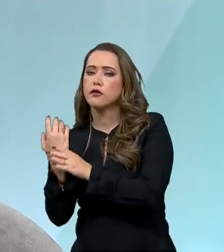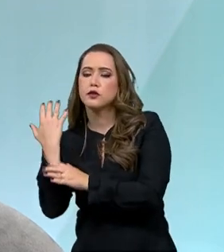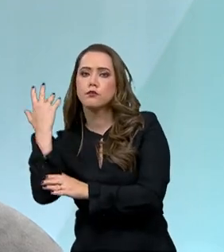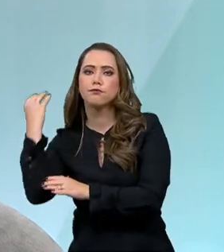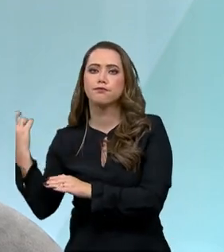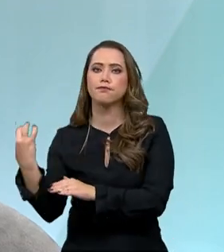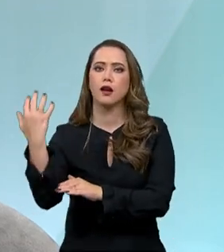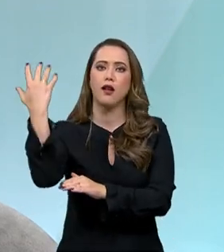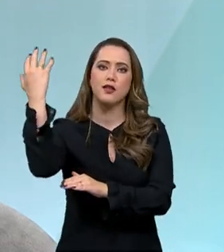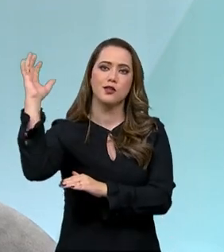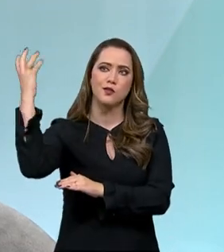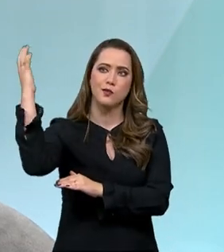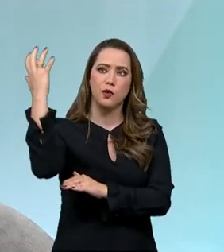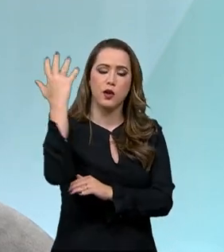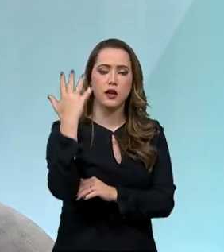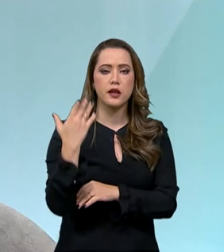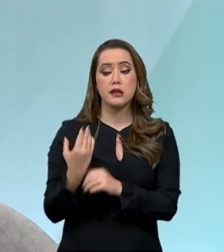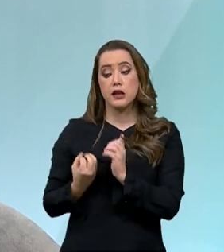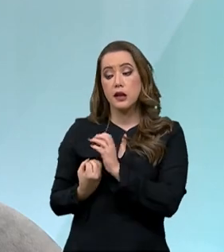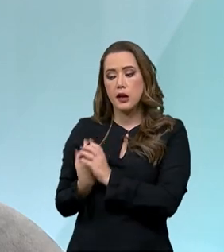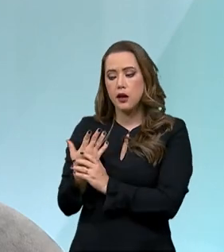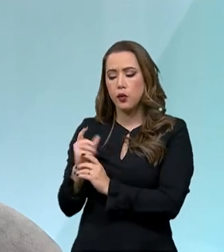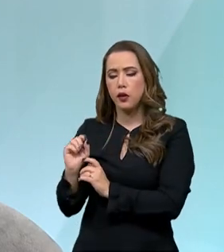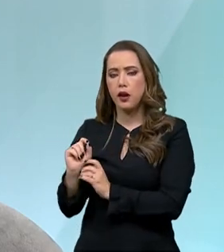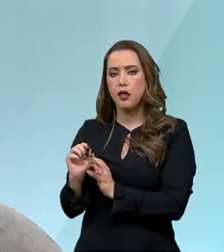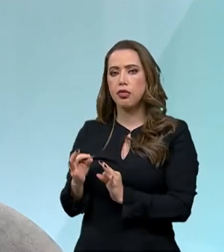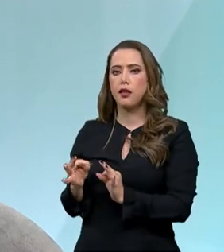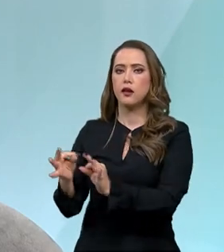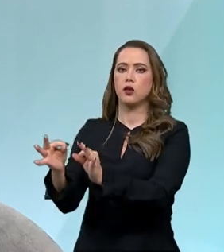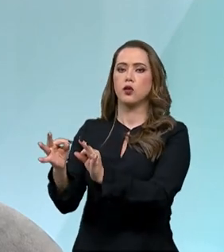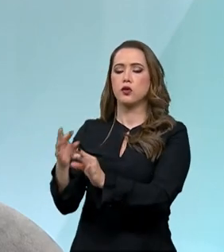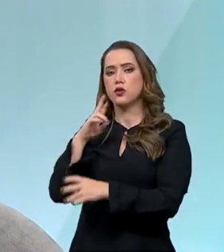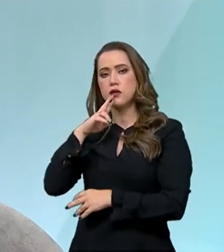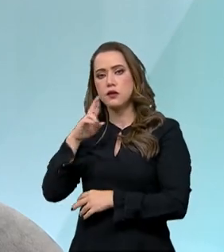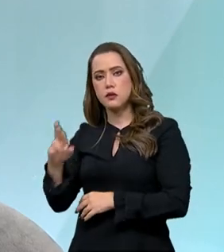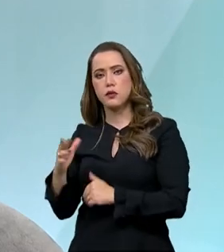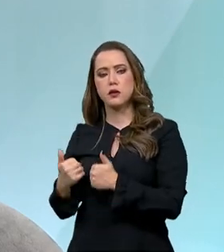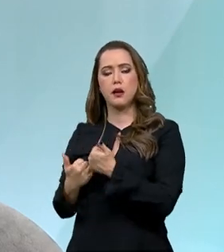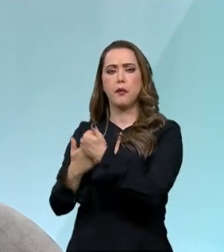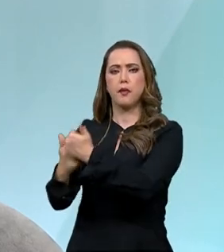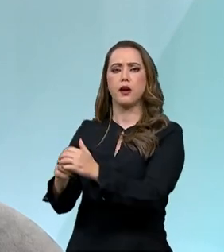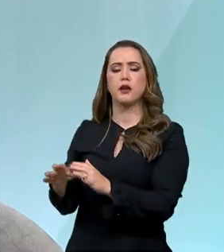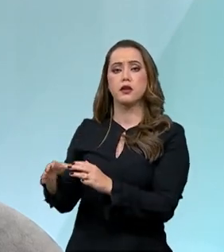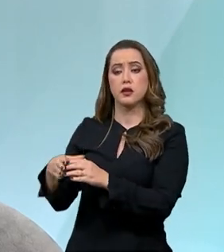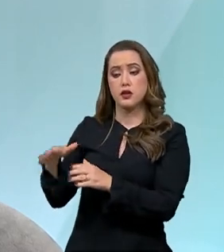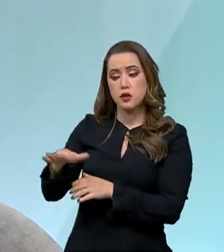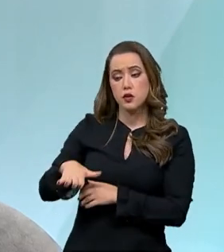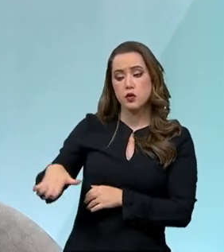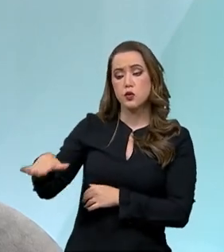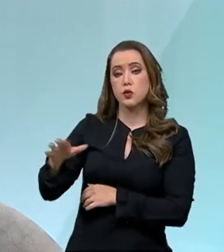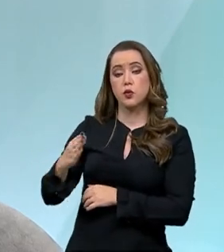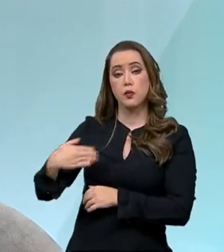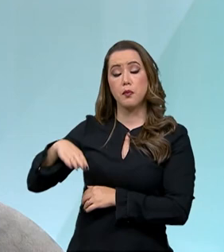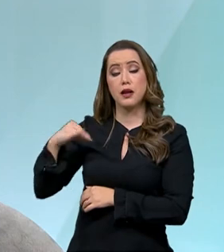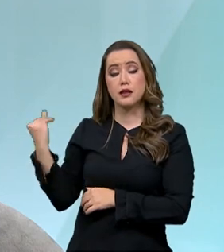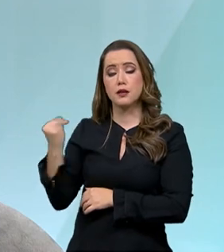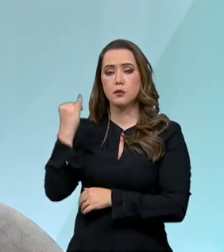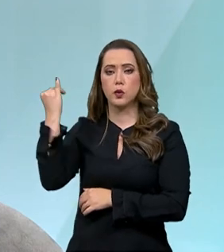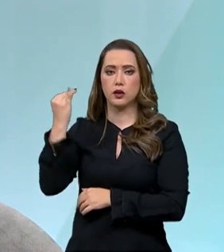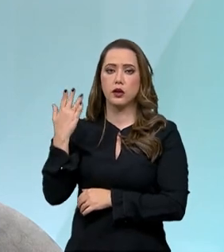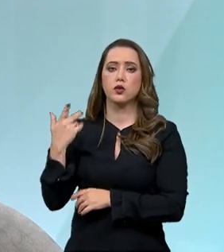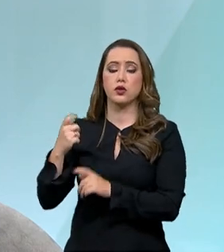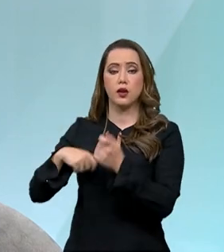tecnologias, um conjunto de soluções que apoiaram esse setor, que é um dos setores mais pujantes da economia